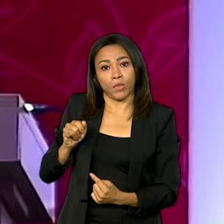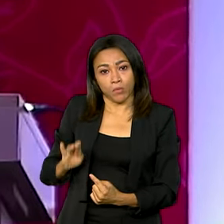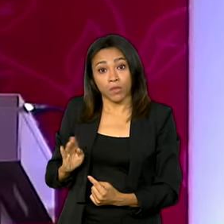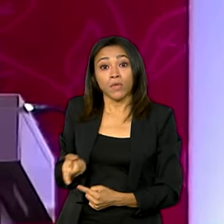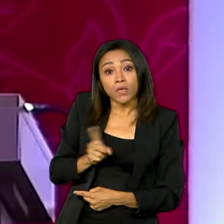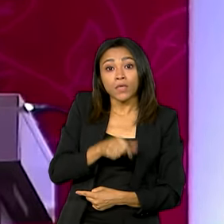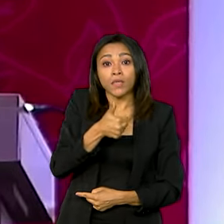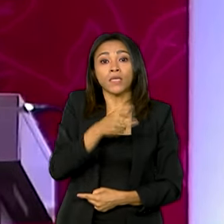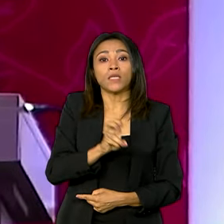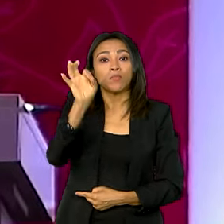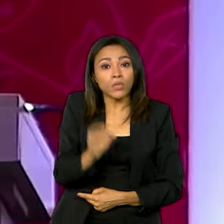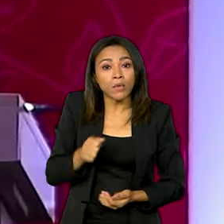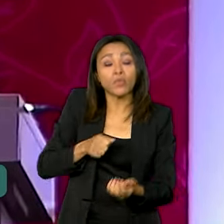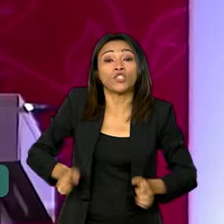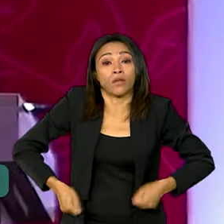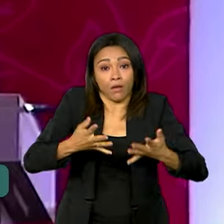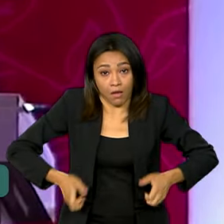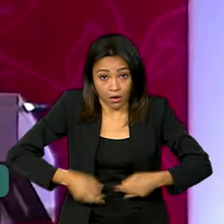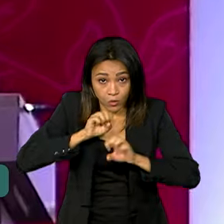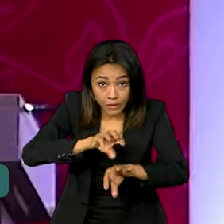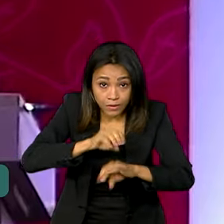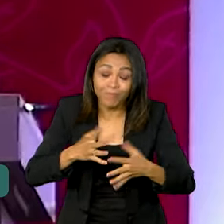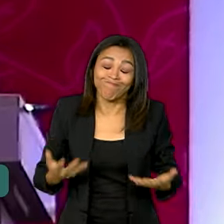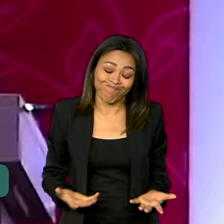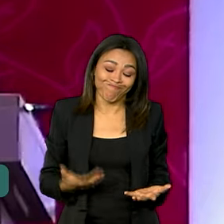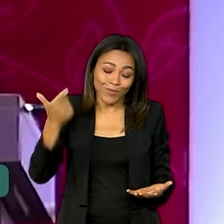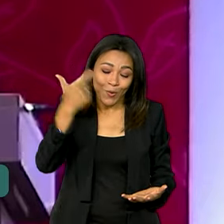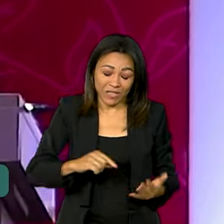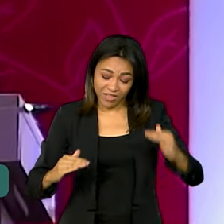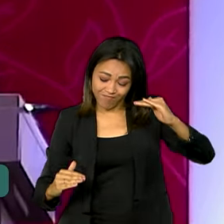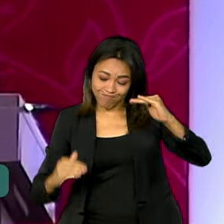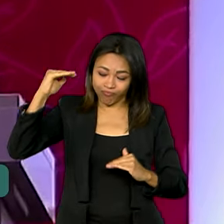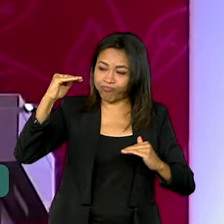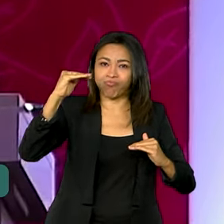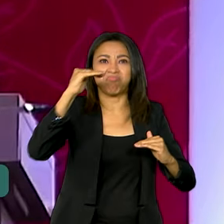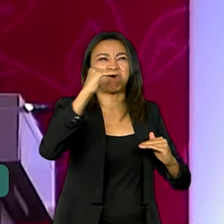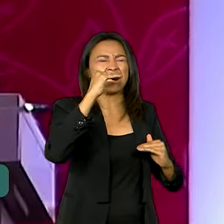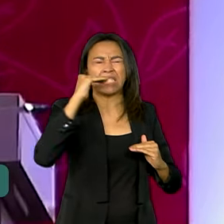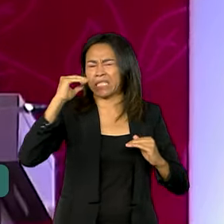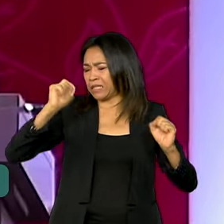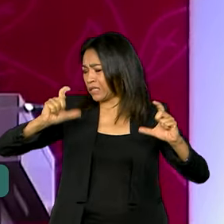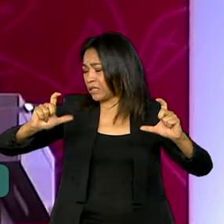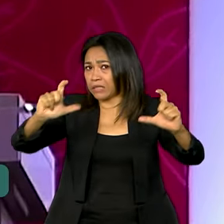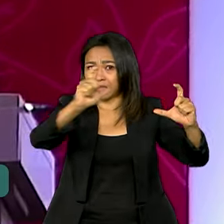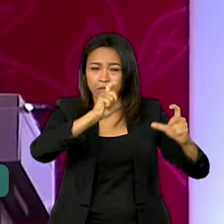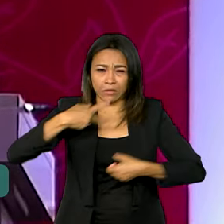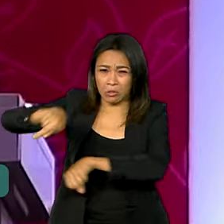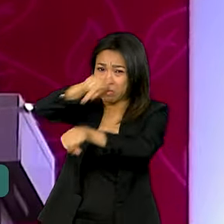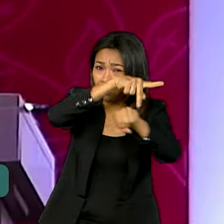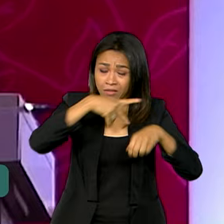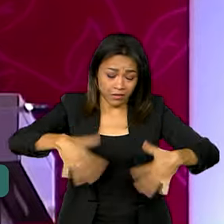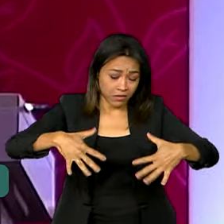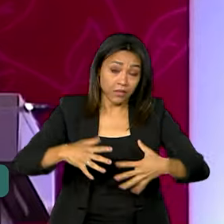% do gasto público para a educação. Novamente, vemos disparidades e desigualdades muito gritantes. De acordo com o